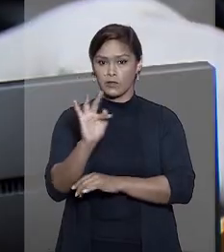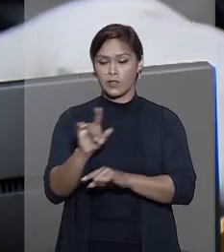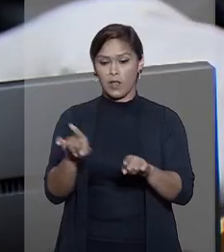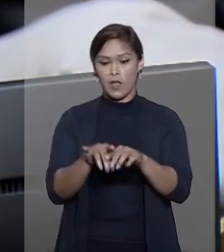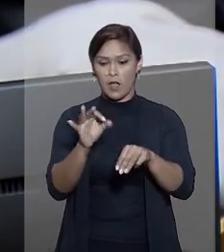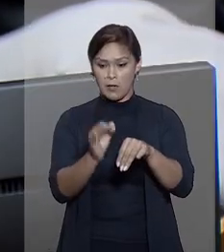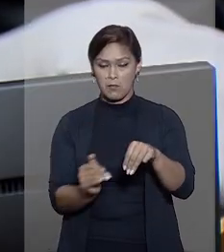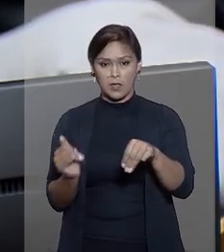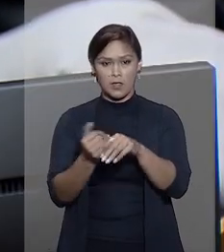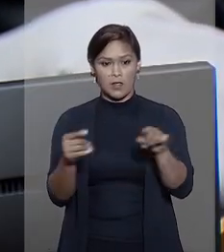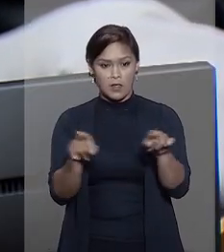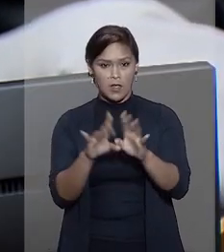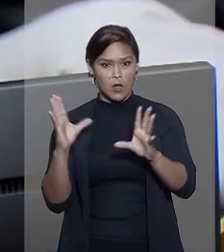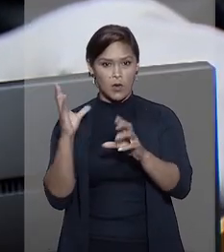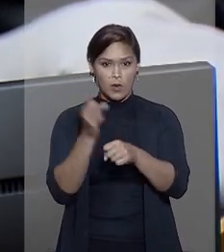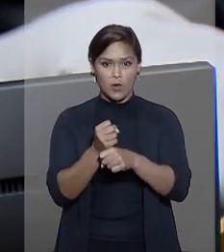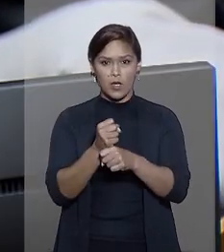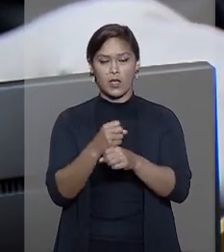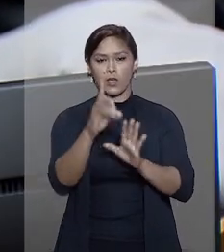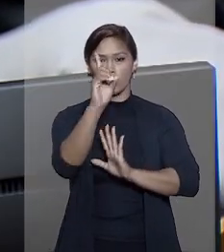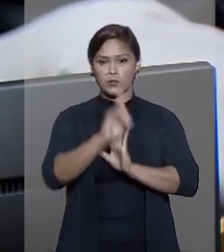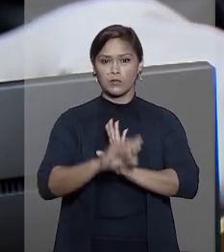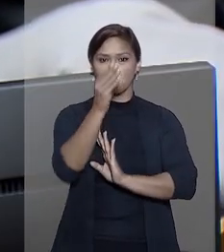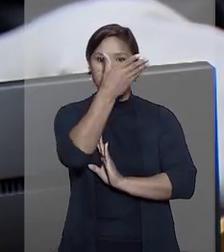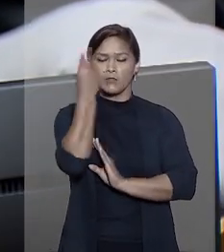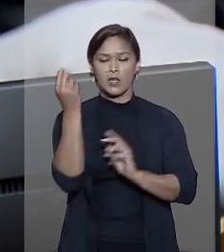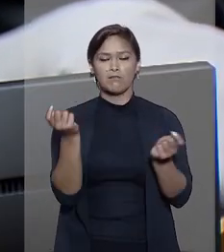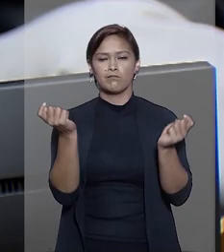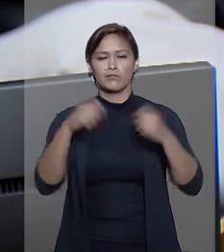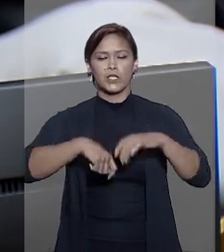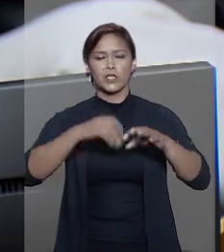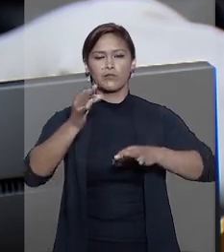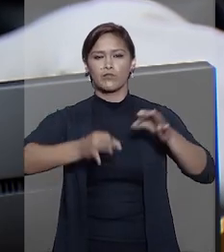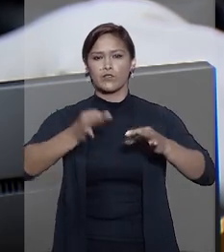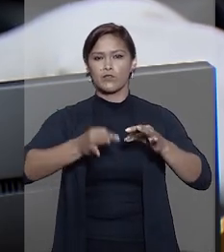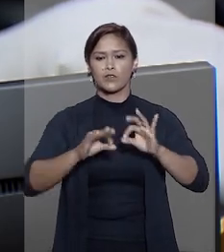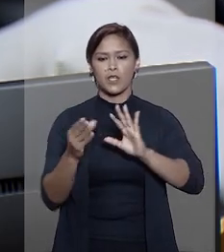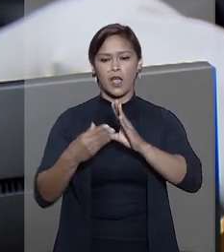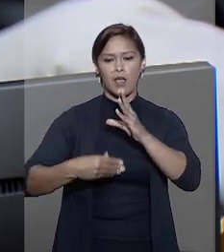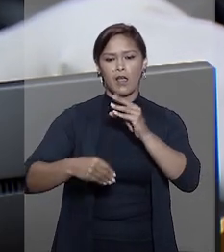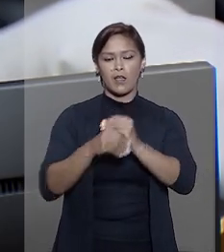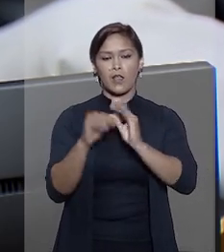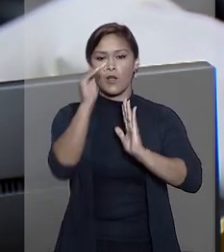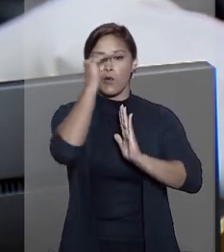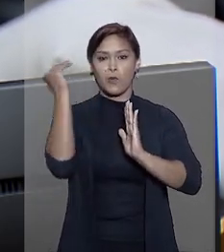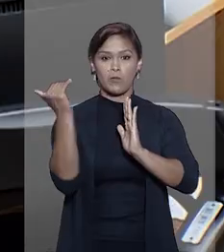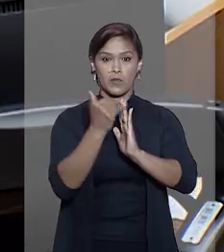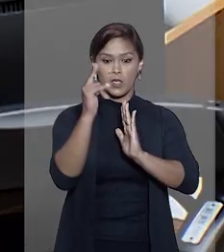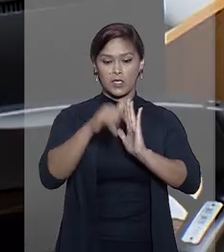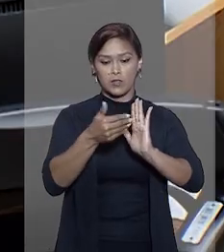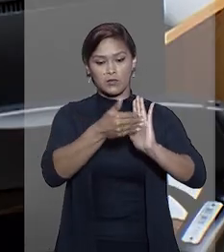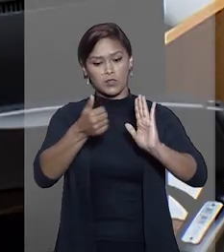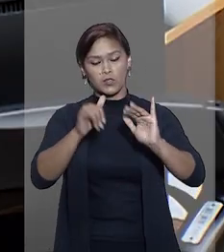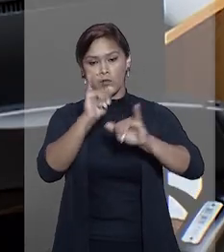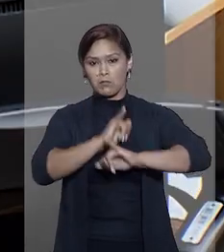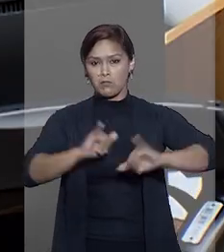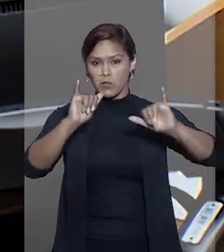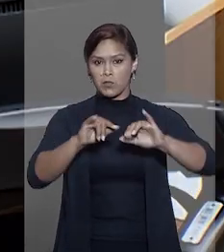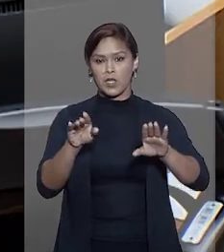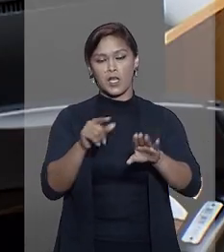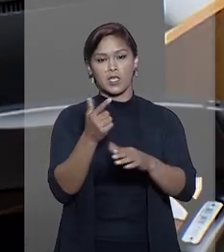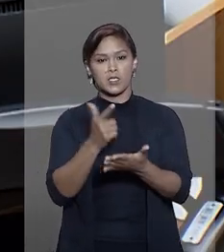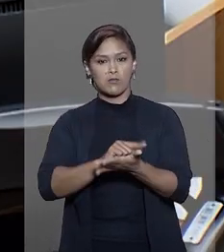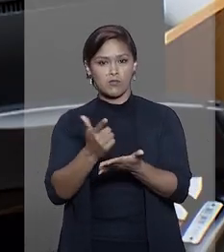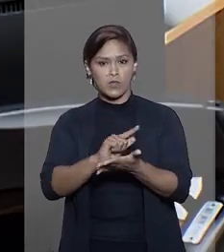A ministra concluiu que o direito ao esquecimento não é capaz de justificar a atribuição da obrigação de excluir a publicação